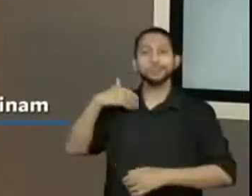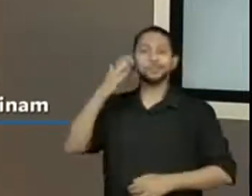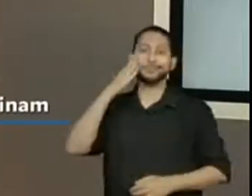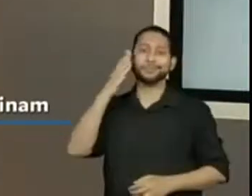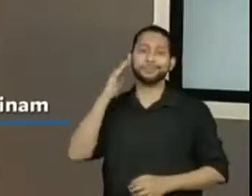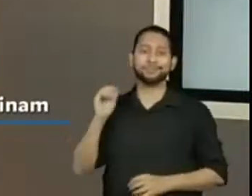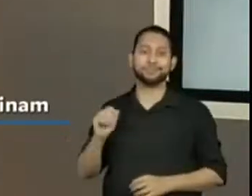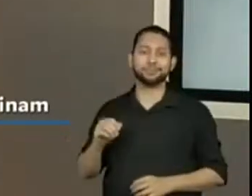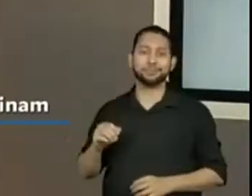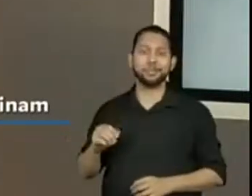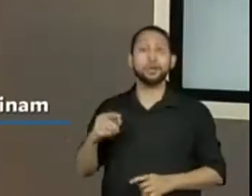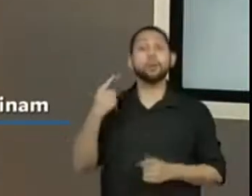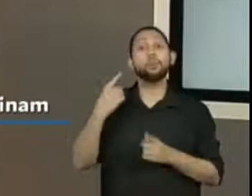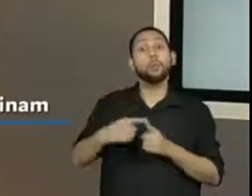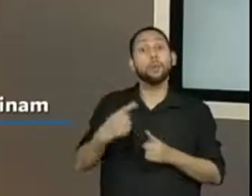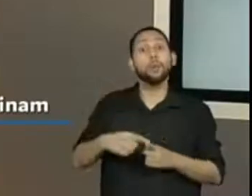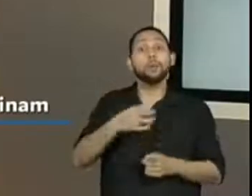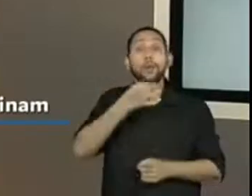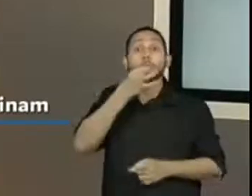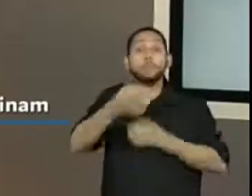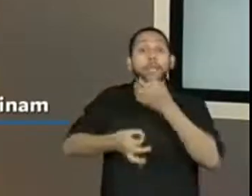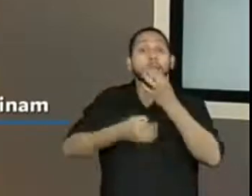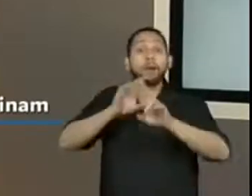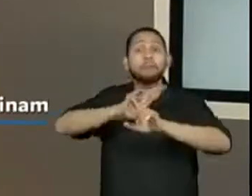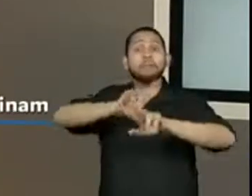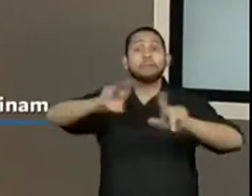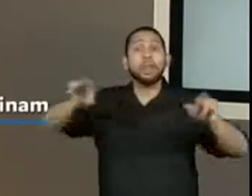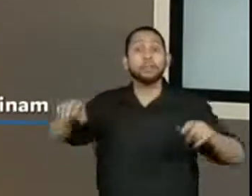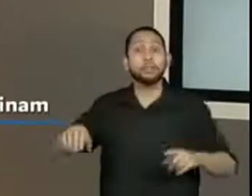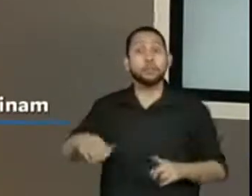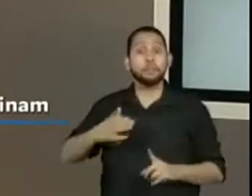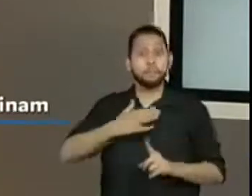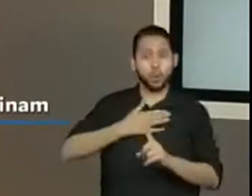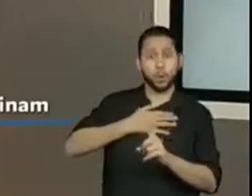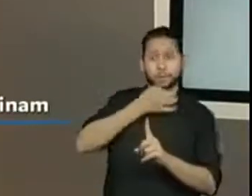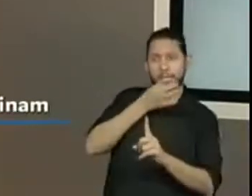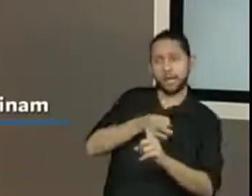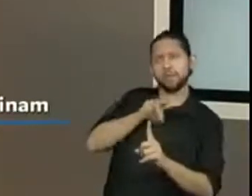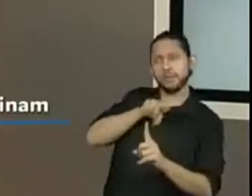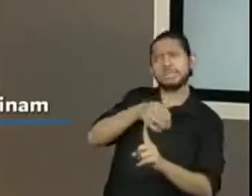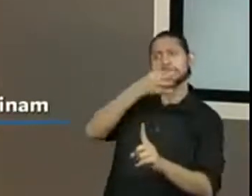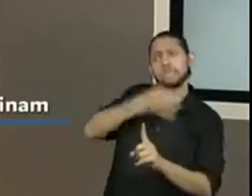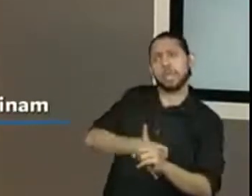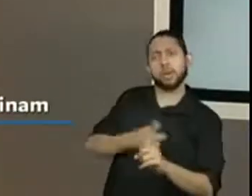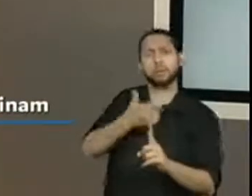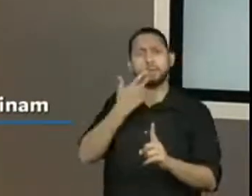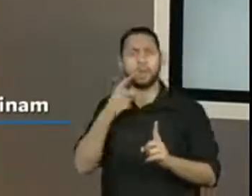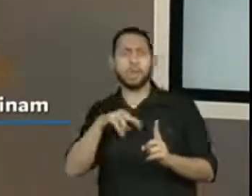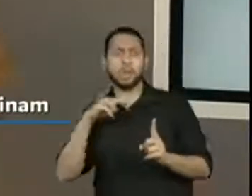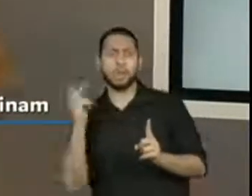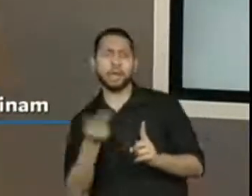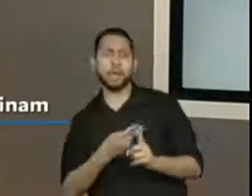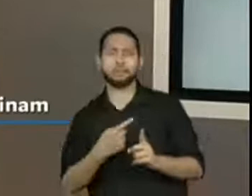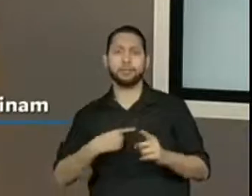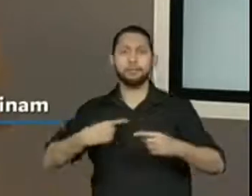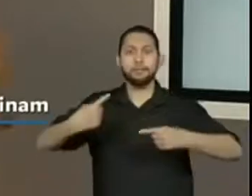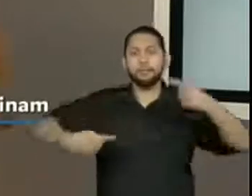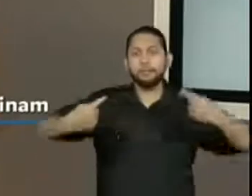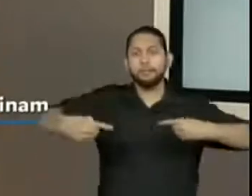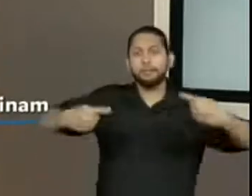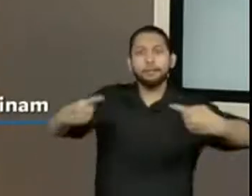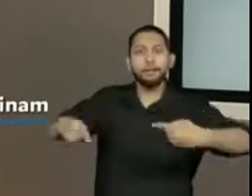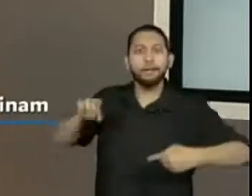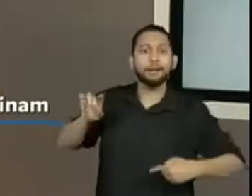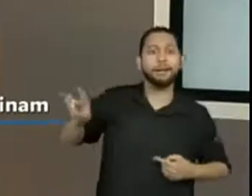conta disso ele se deu bem, aí também você pode olhar de outro ângulo. O outro foi sincero, que é uma coisa boa você ser